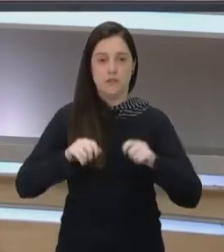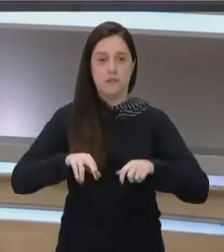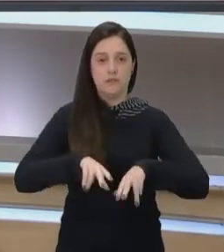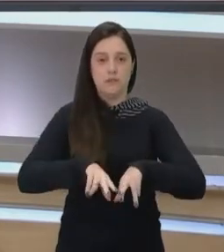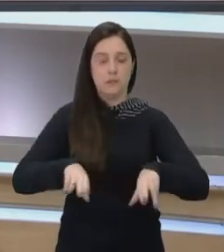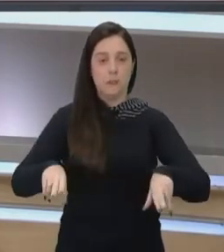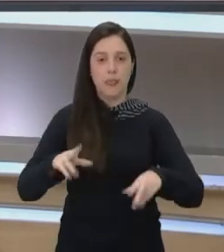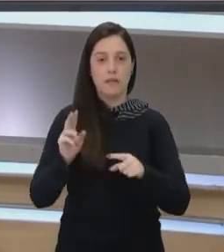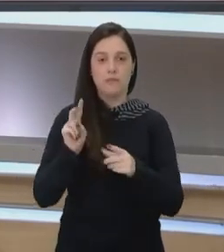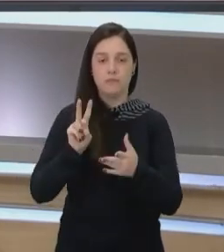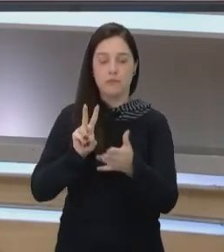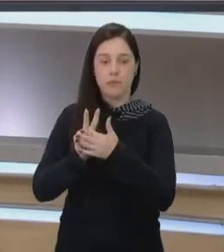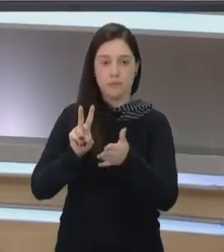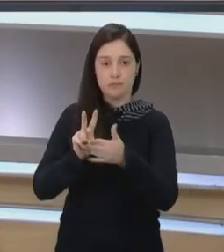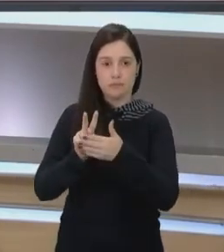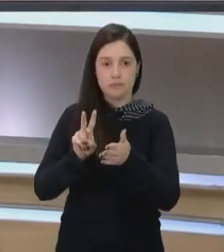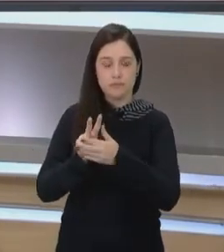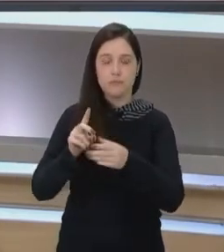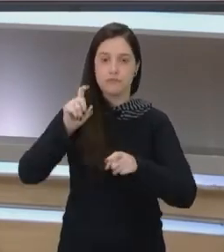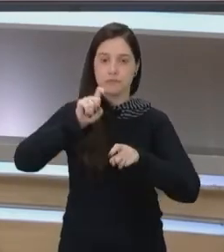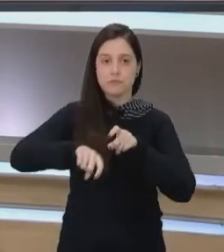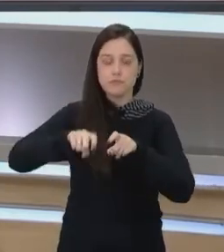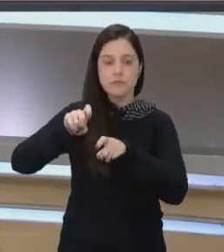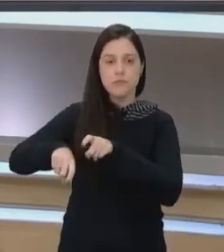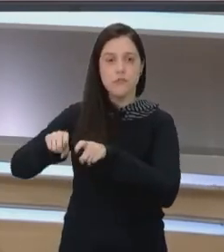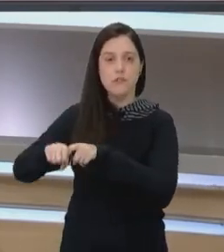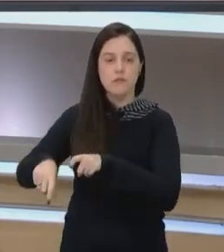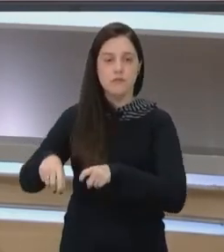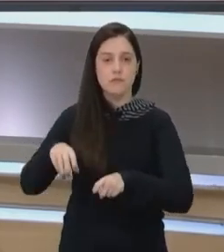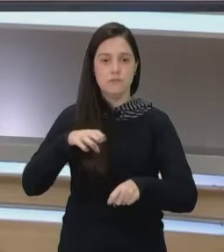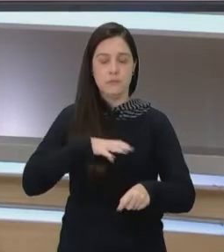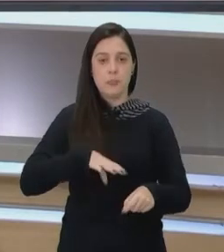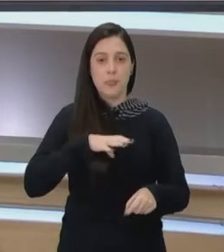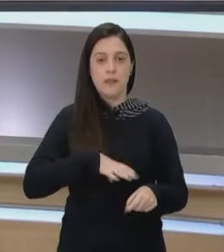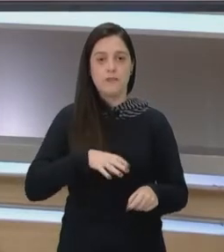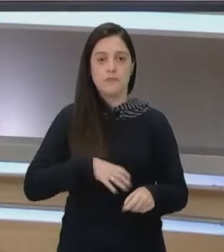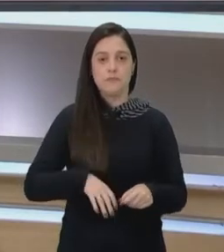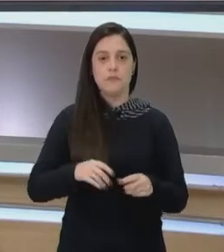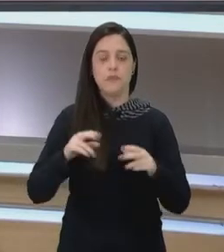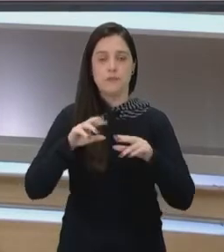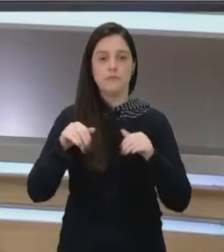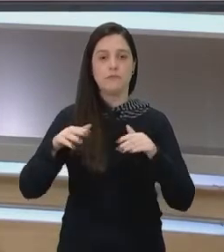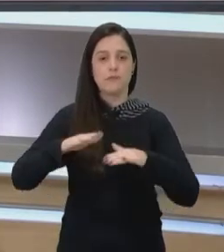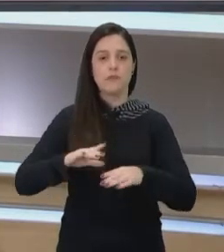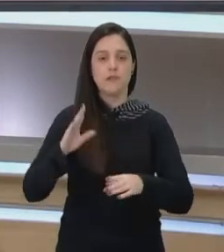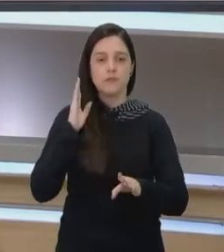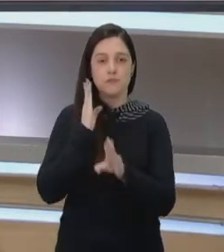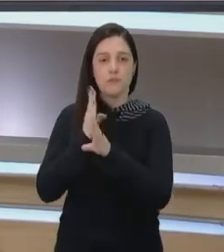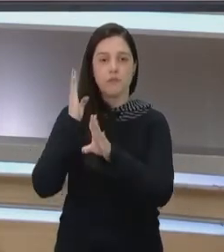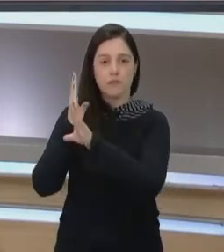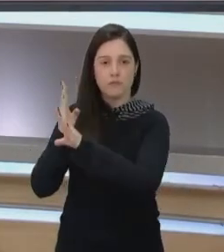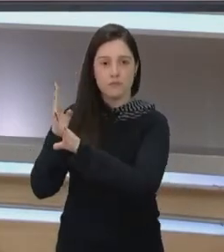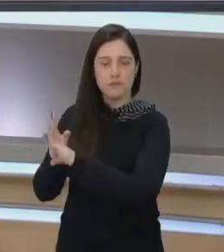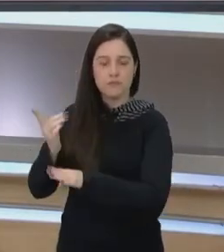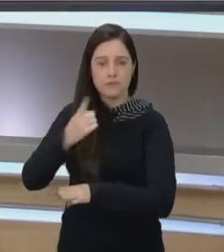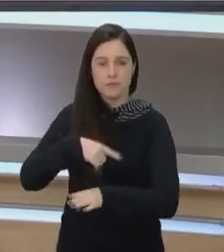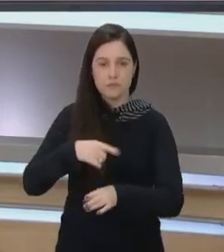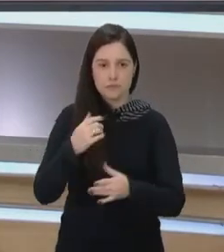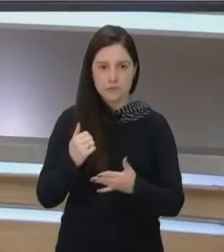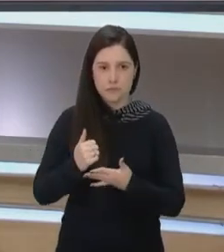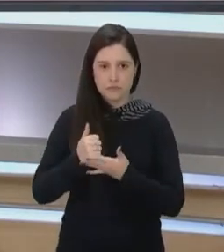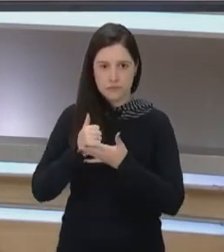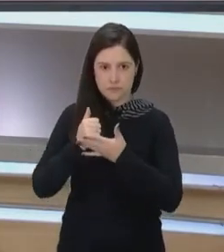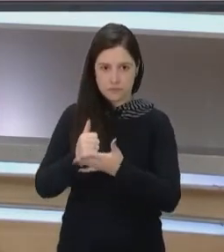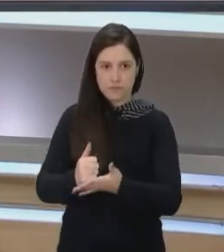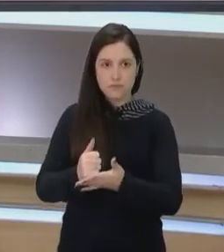indígenas foram estupradas pelos portugueses nesse descobrimento. Então, a gente carrega essa